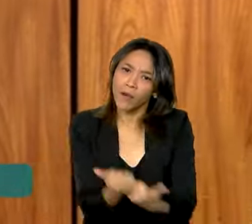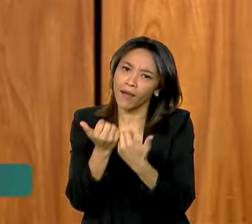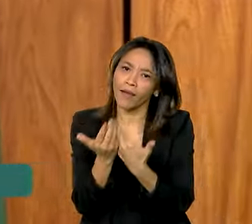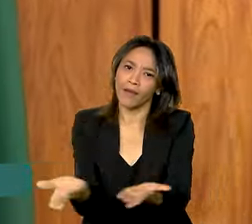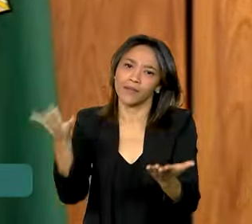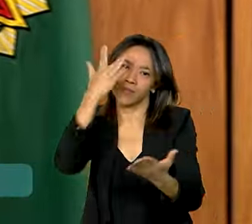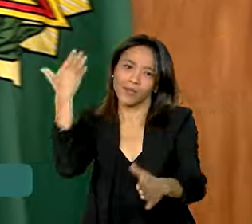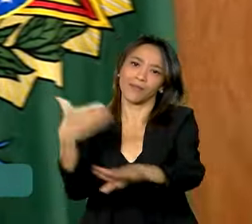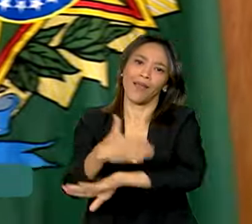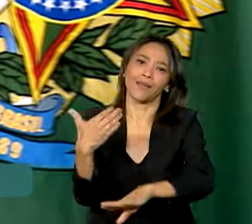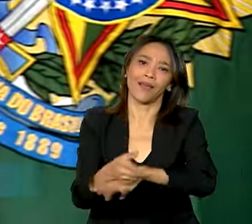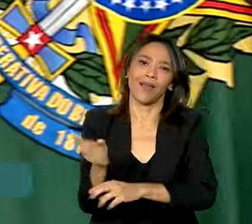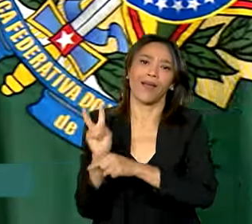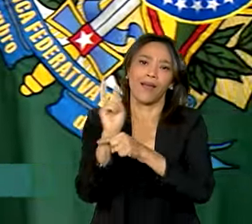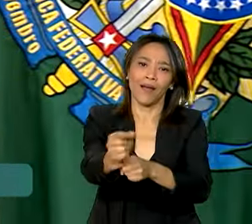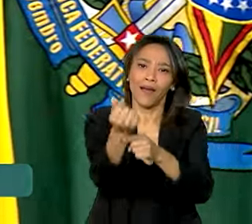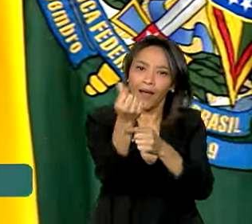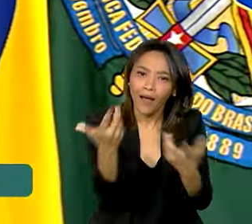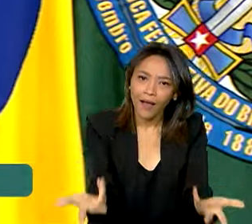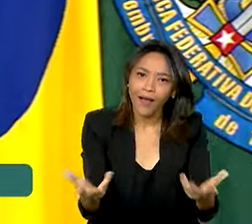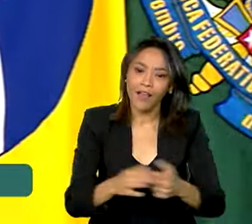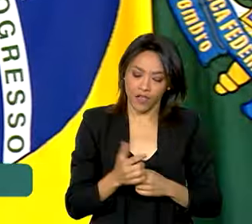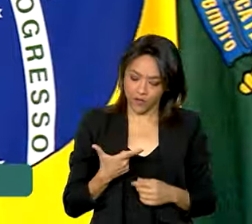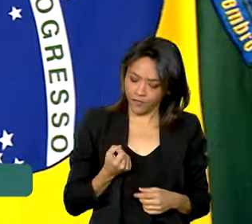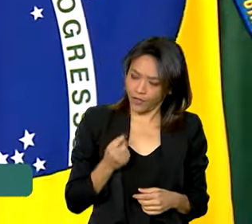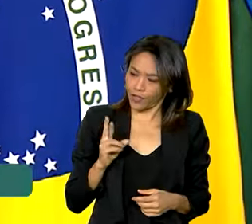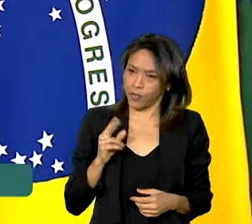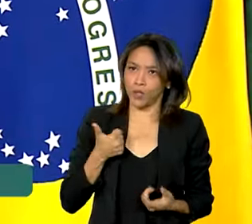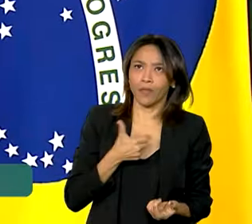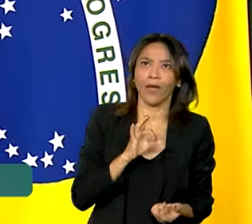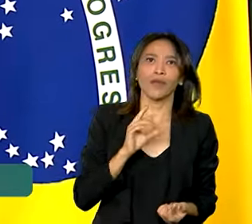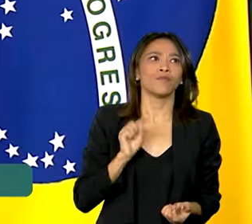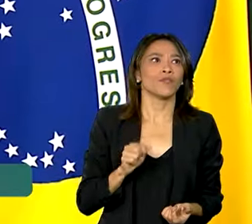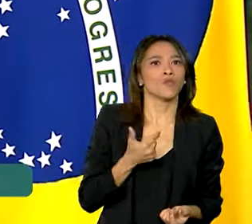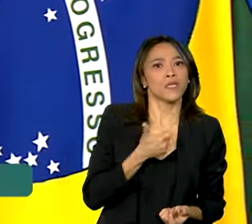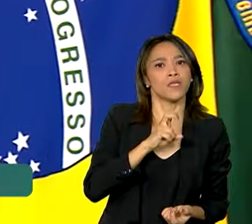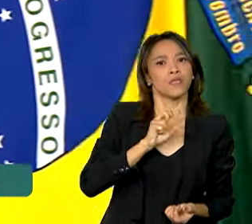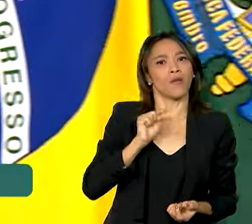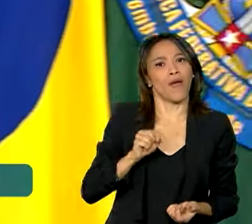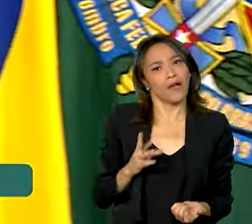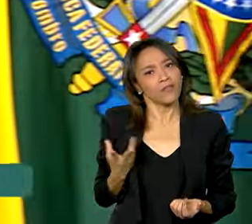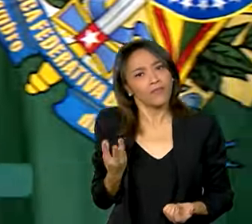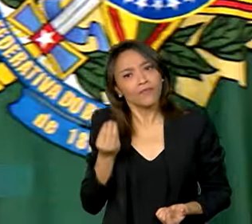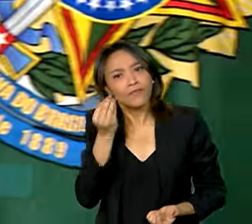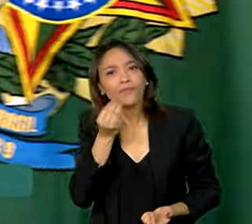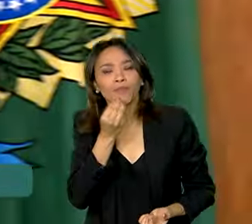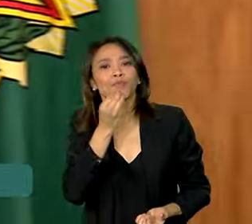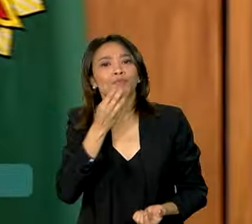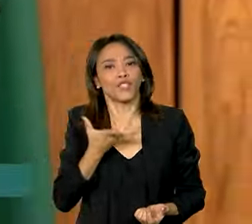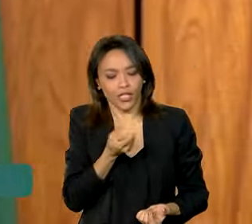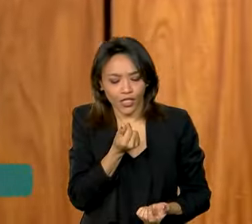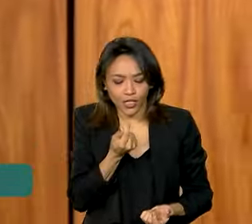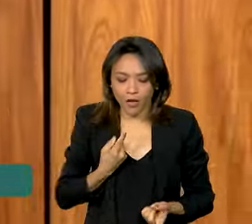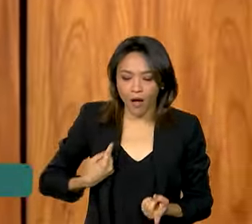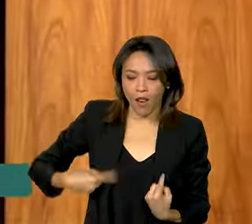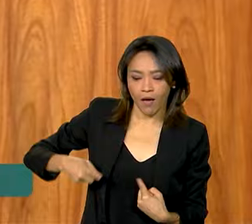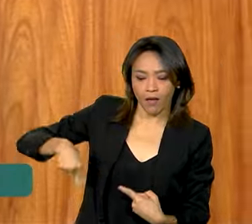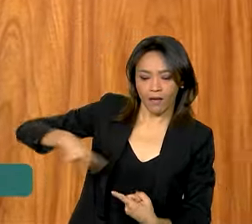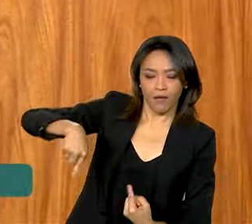acesso ao financiamento. 20 mil reais, 10 mil reais, 15 mil reais. Vamos colocar esse dinheiro para circular.